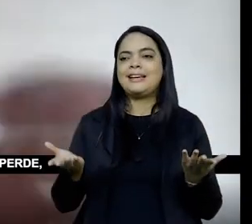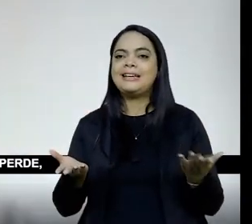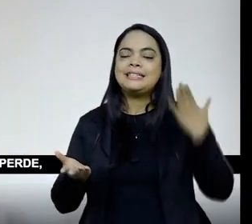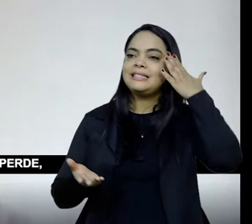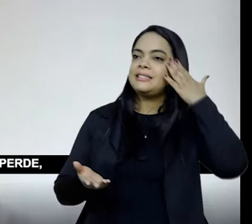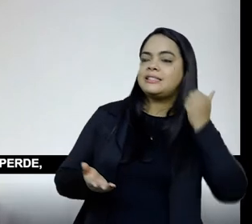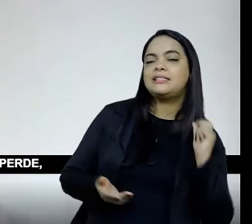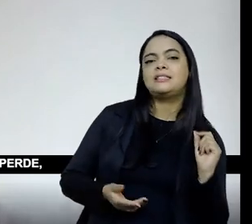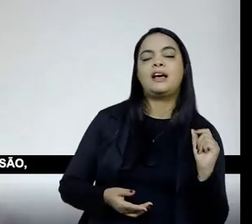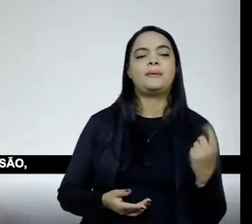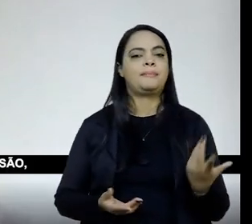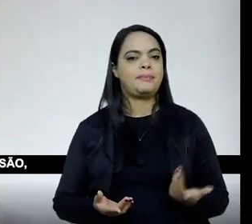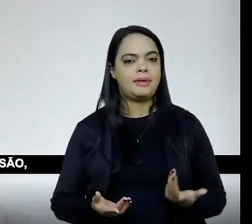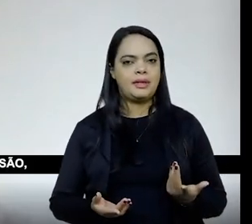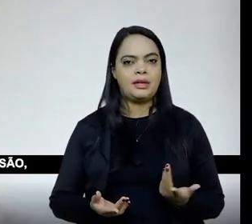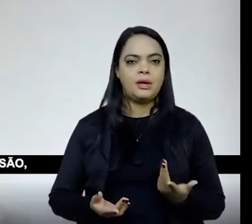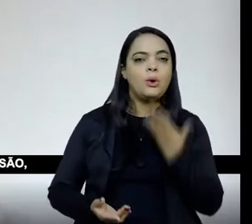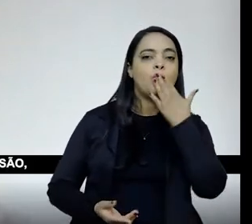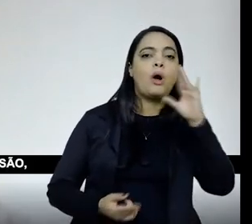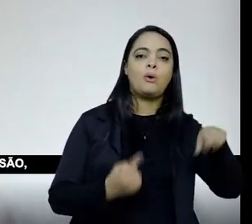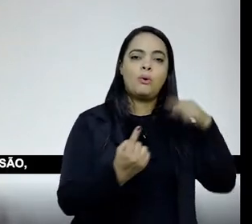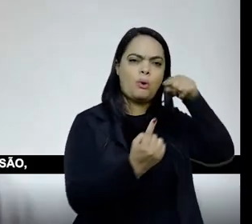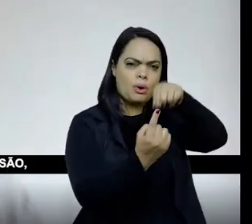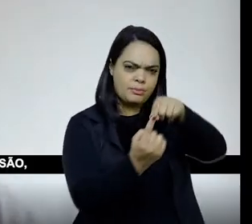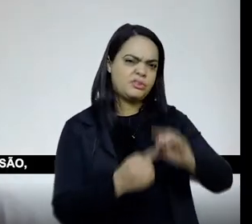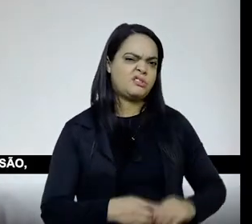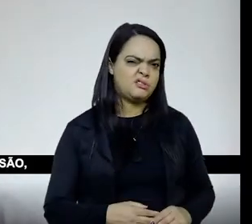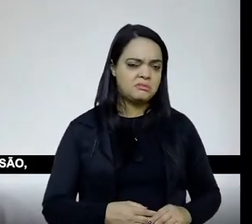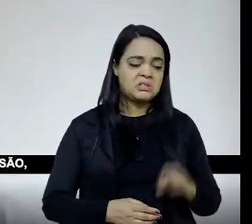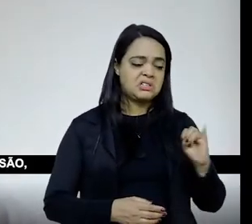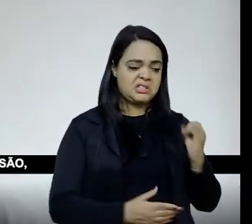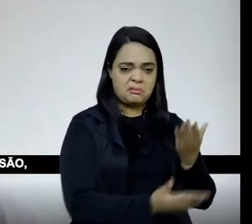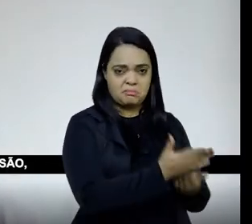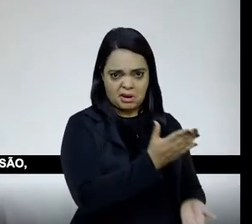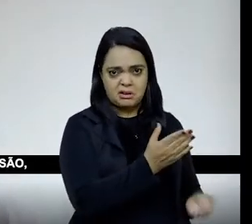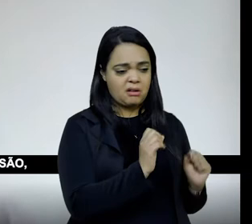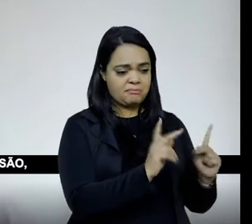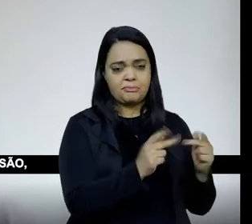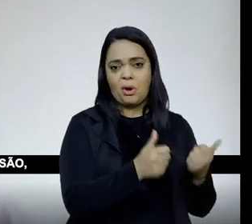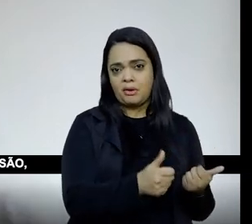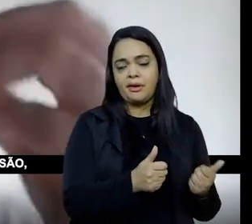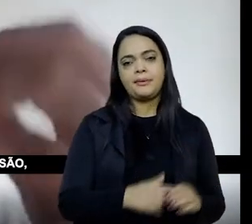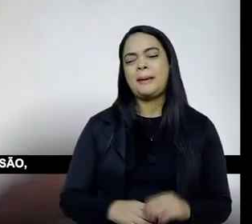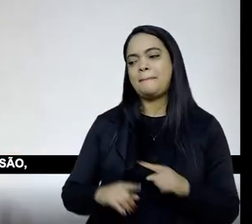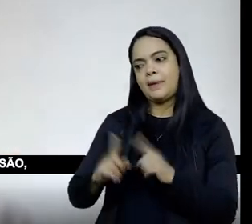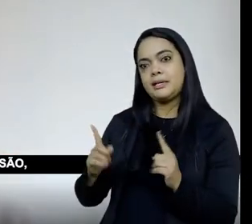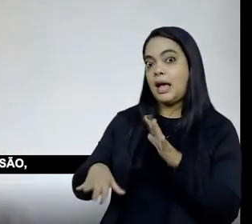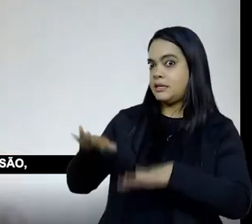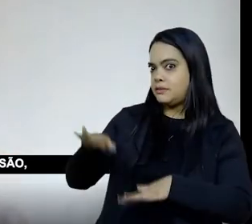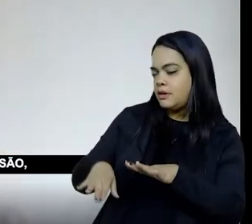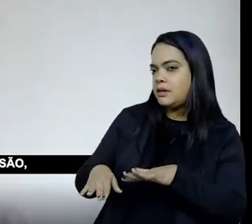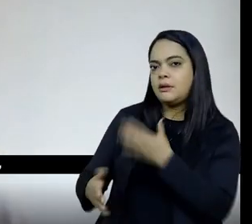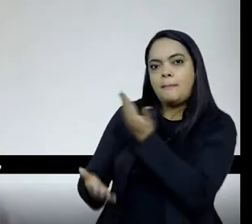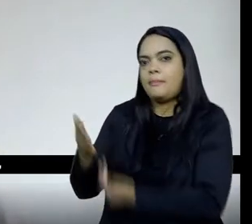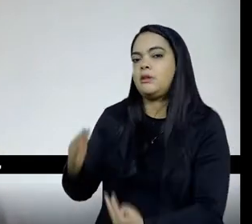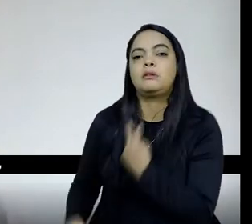saber onde que a gente perde, se vale a pena perder, né, tem hora que não, tem hora que não vale a pena perder, tem hora que tem que ser a